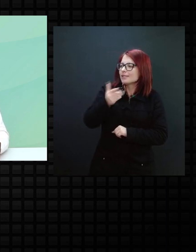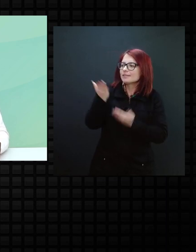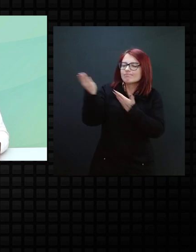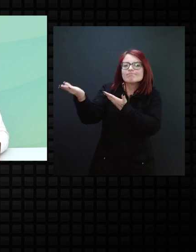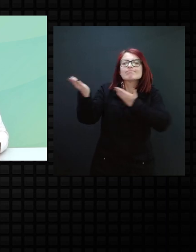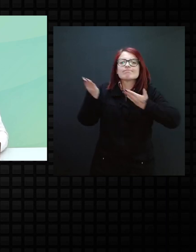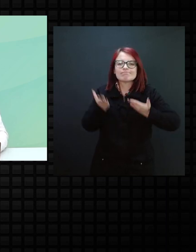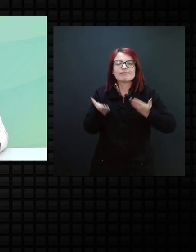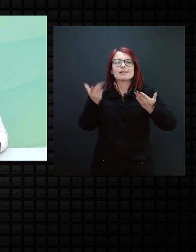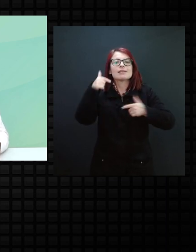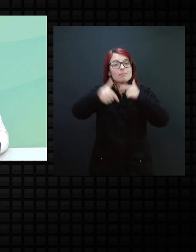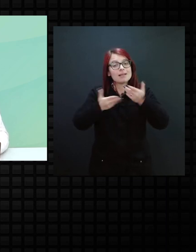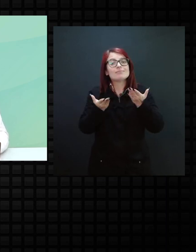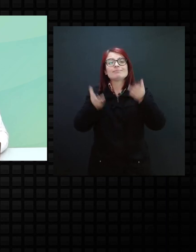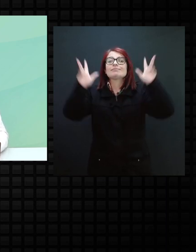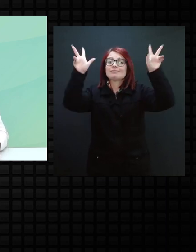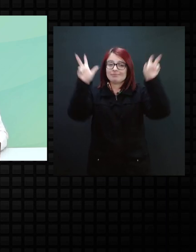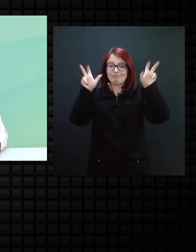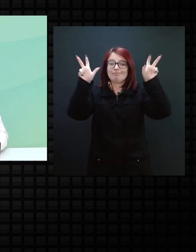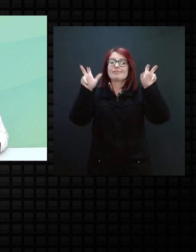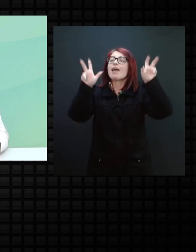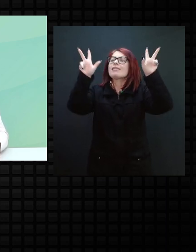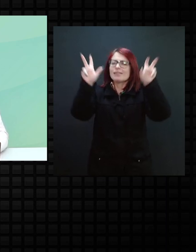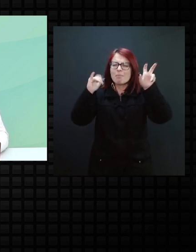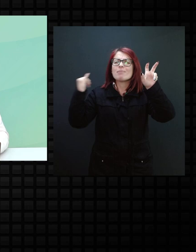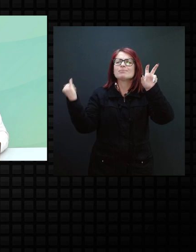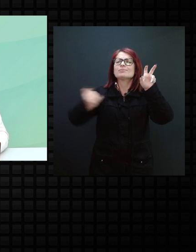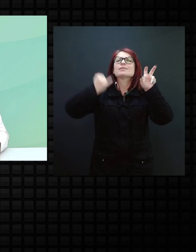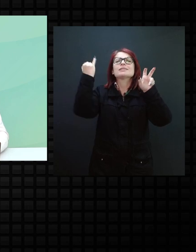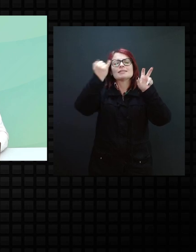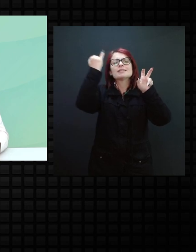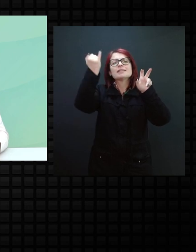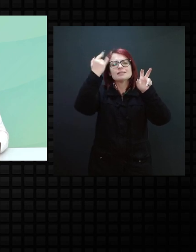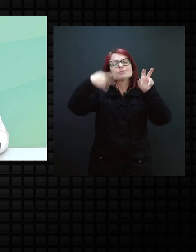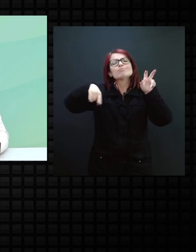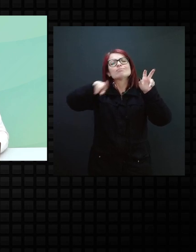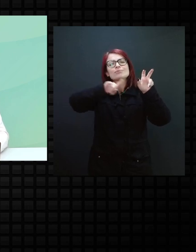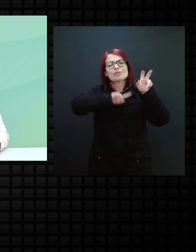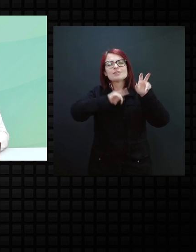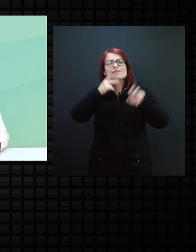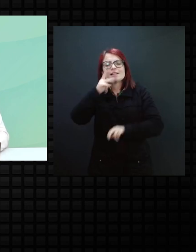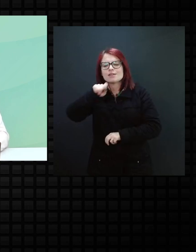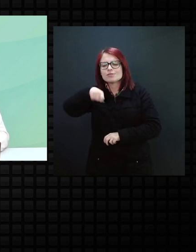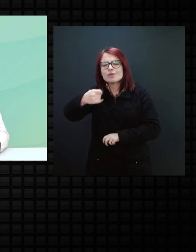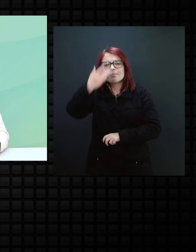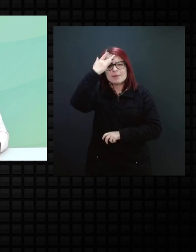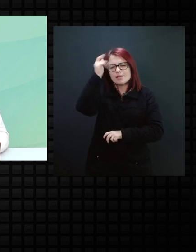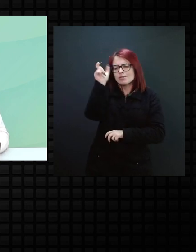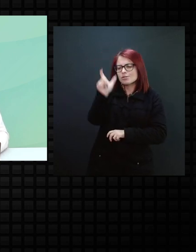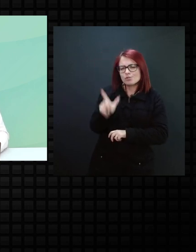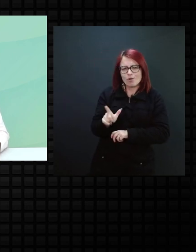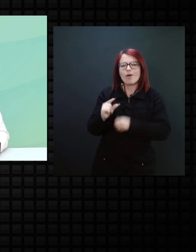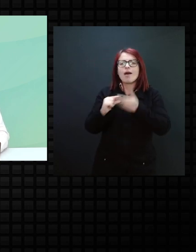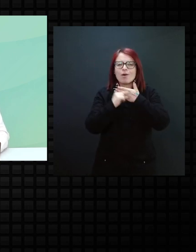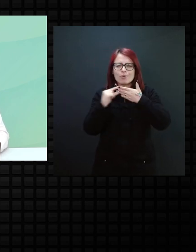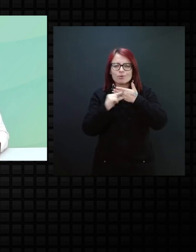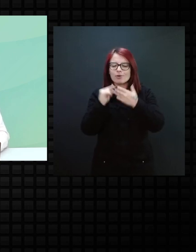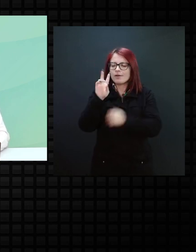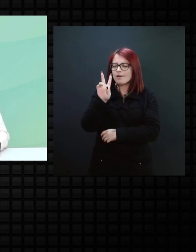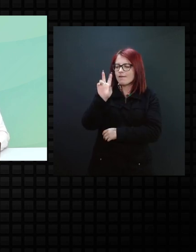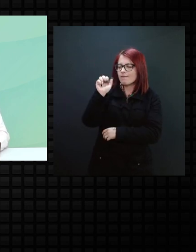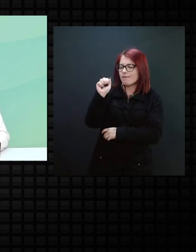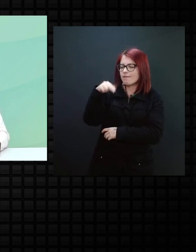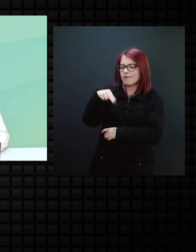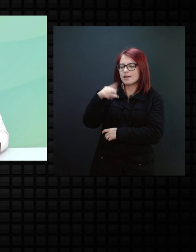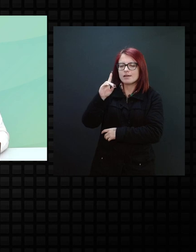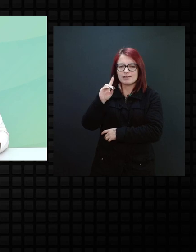esse tema, um tema tão importante, que é a abordagem de Van Dyck, que dá a base para o